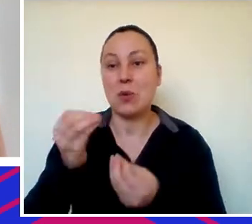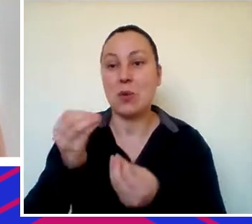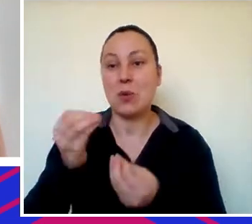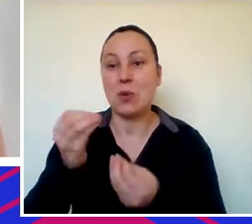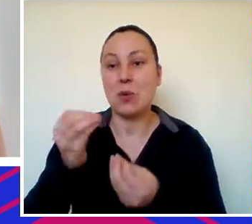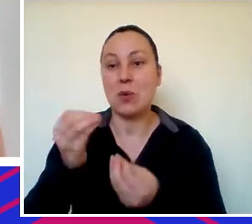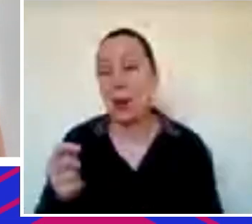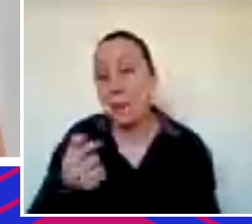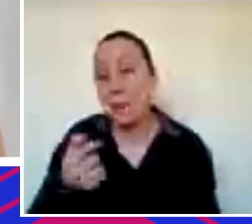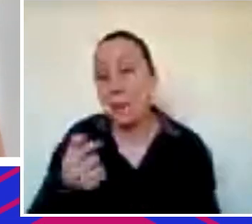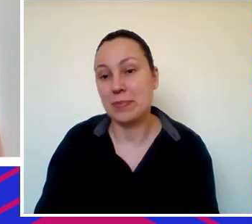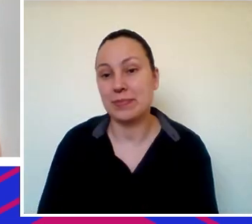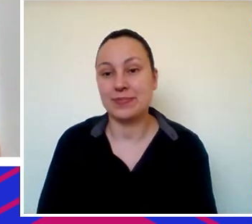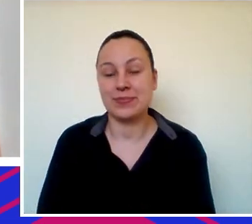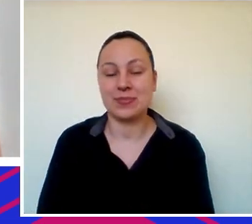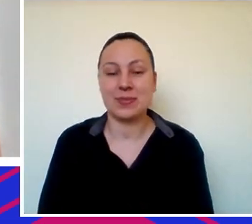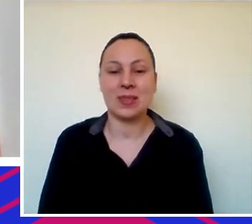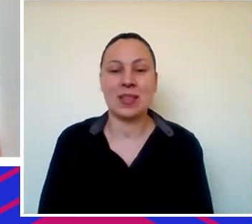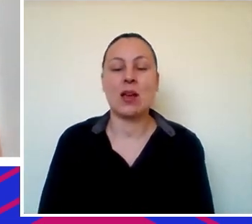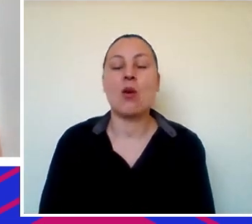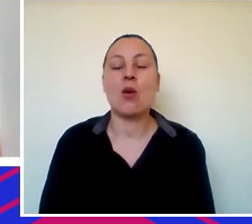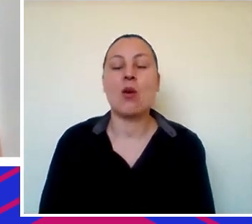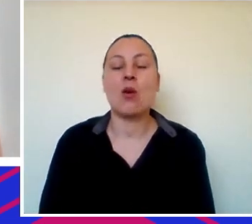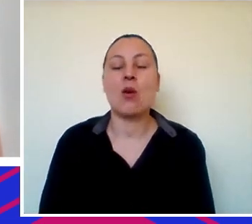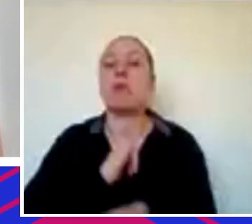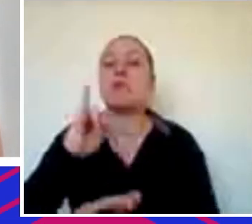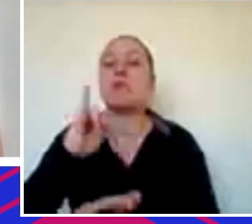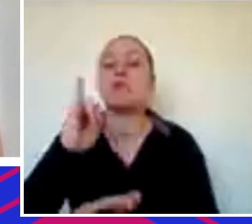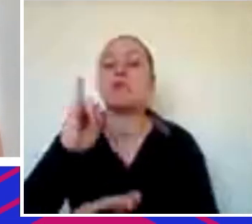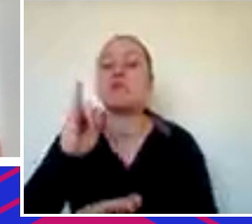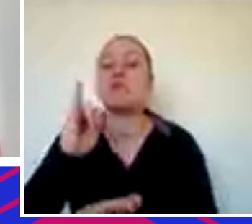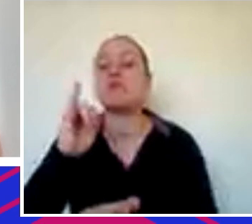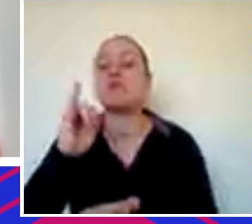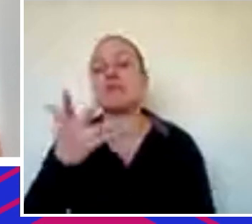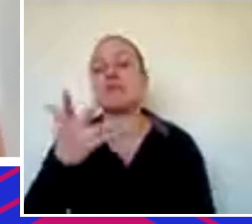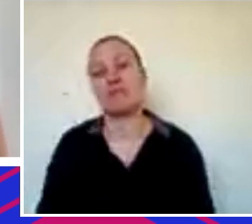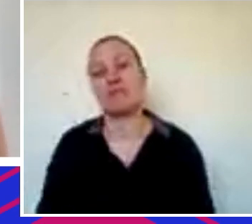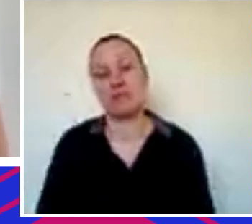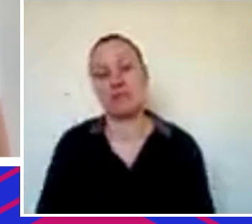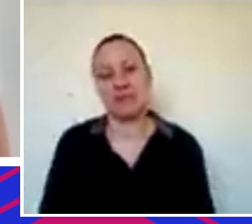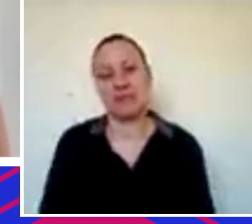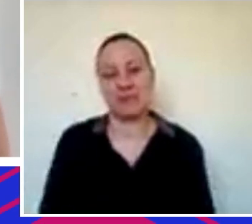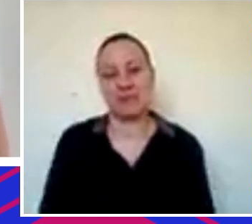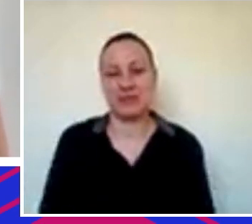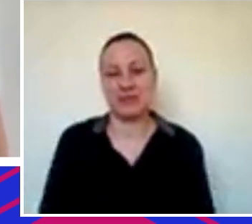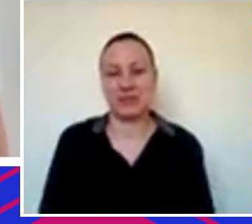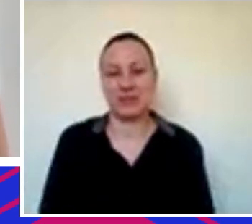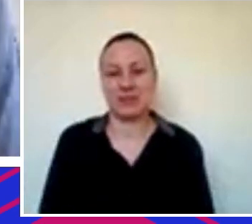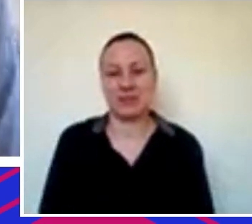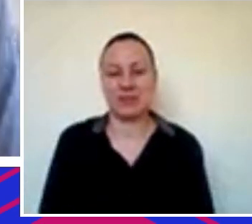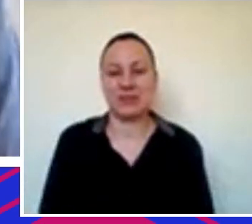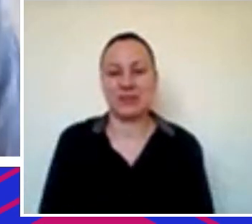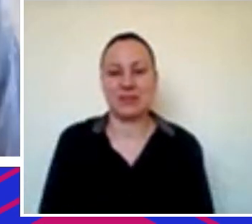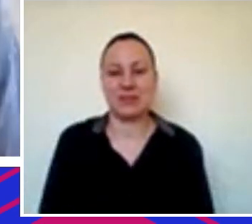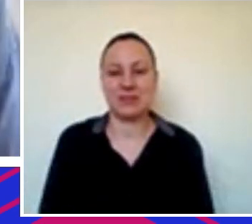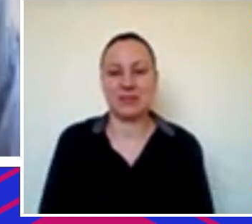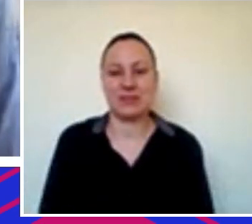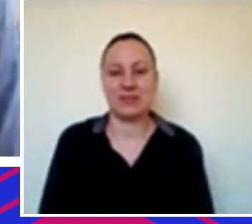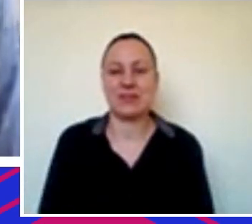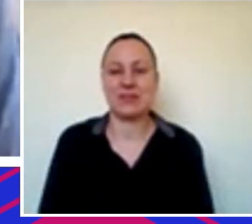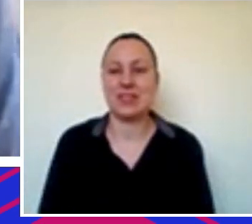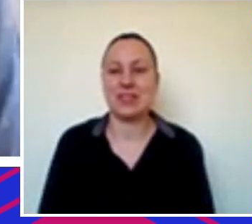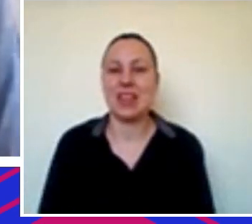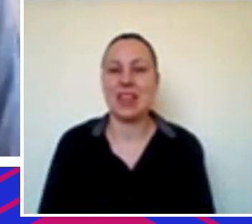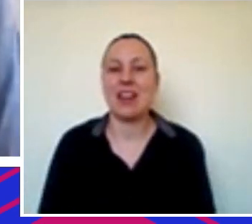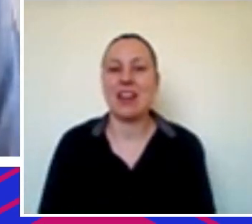pequeno qual a mensagem que você deixa aí para os empreendedores e vamos encerrando desse jeito você deu um upgrade que foi de real para